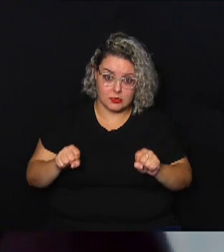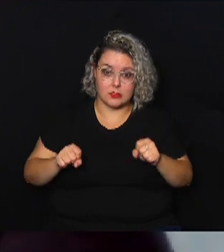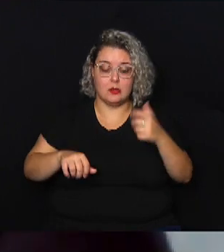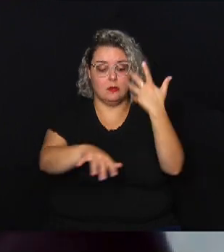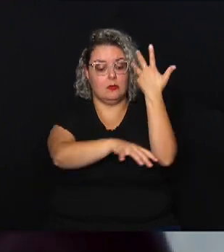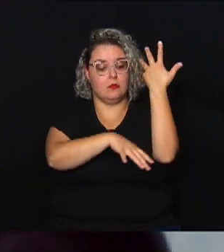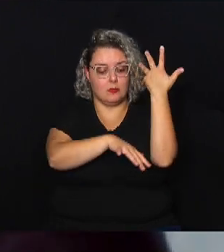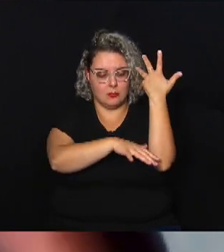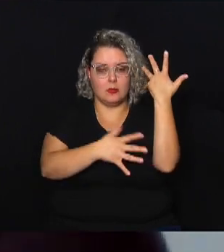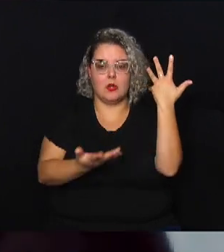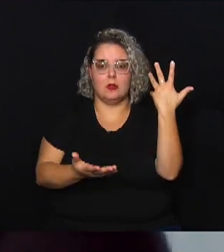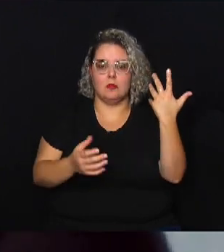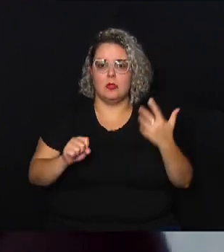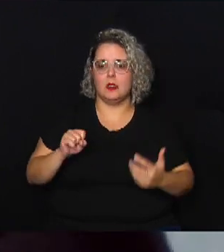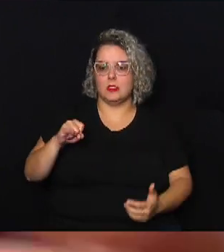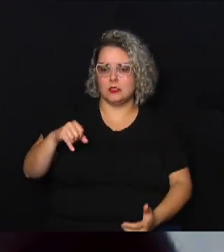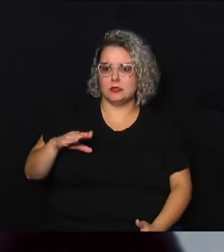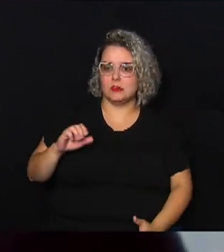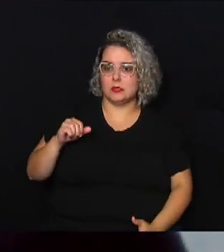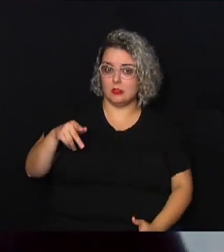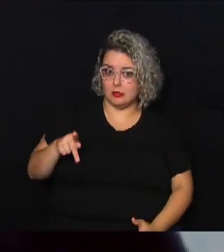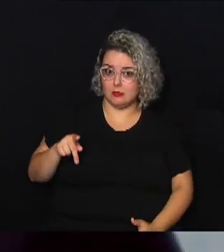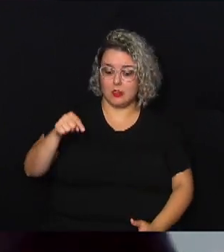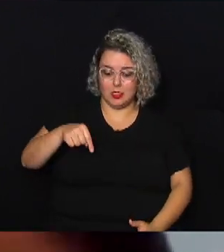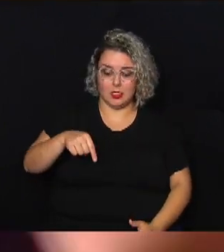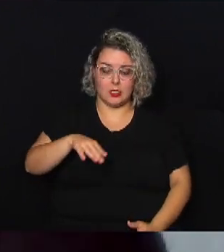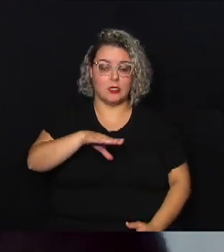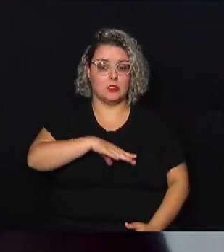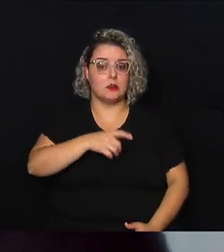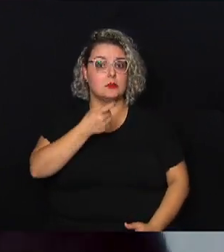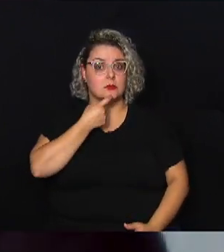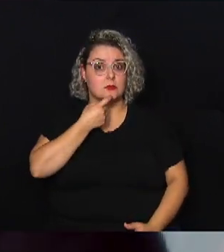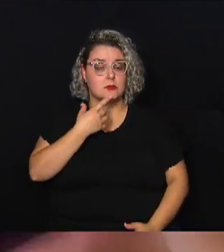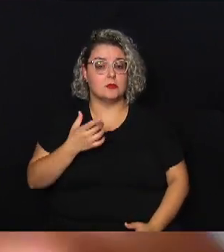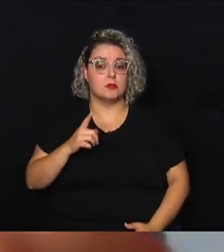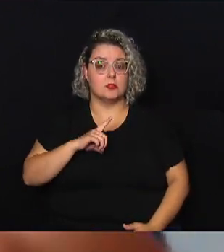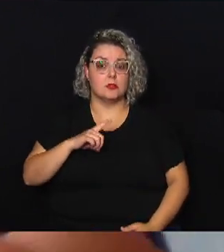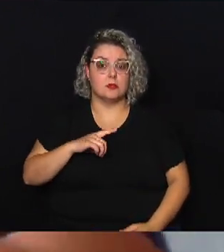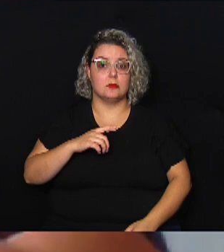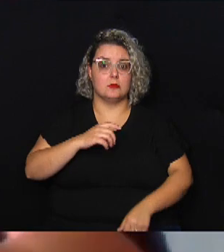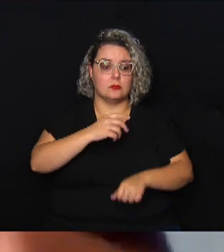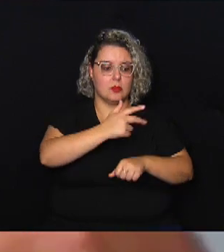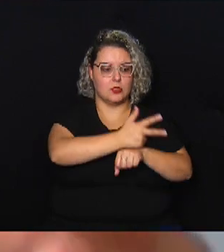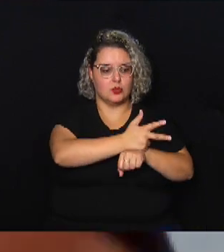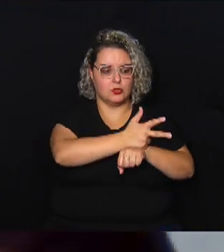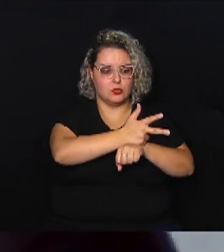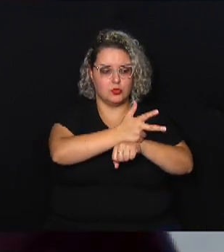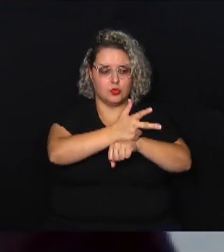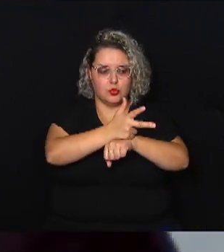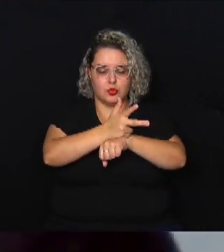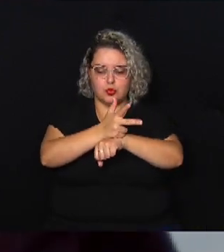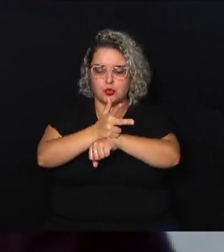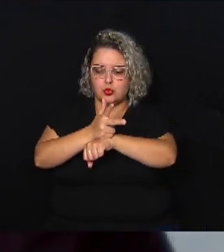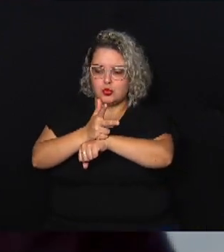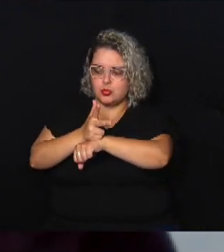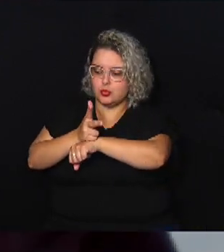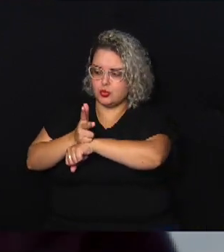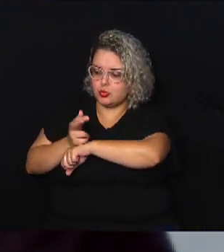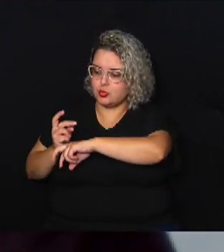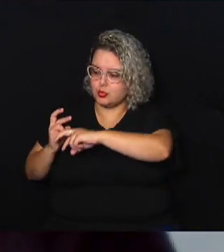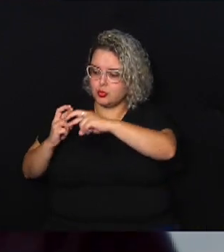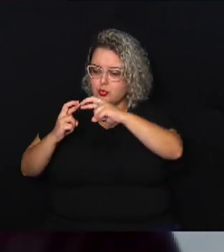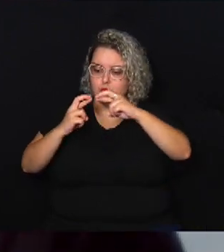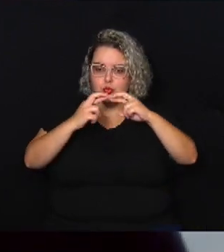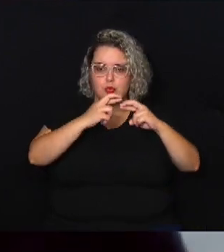a Sincambi por exemplo aqui em Campinas ela tem um sistema de monitoramento de câmeras mas você poderia ao toque de um